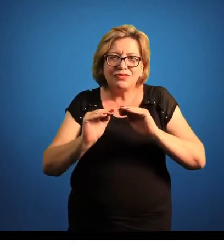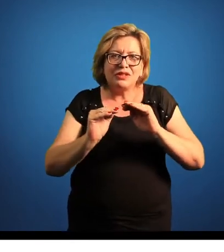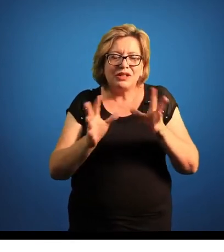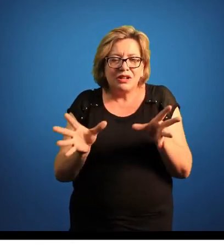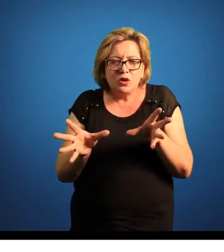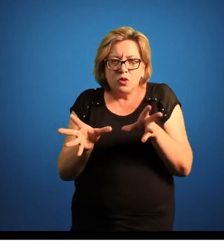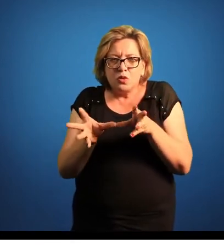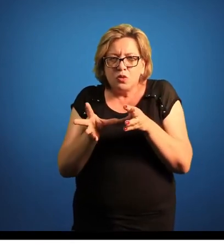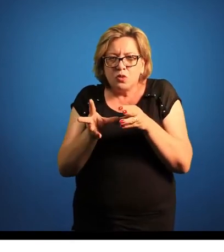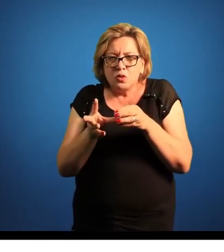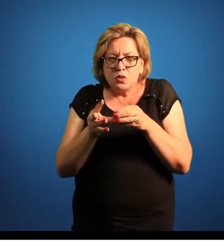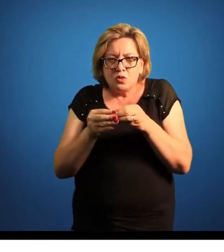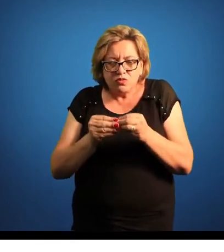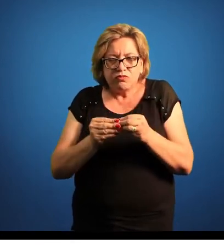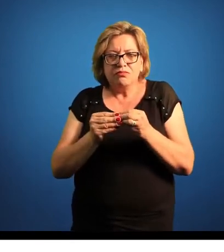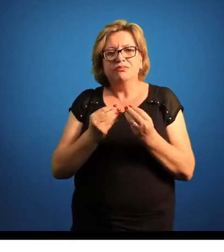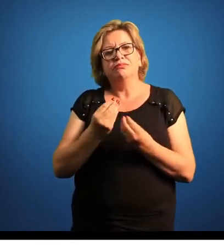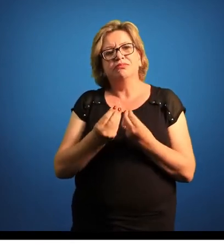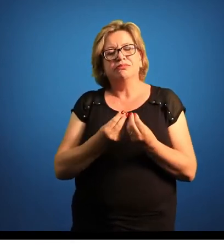se fecham, né?